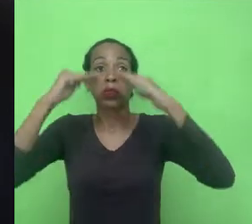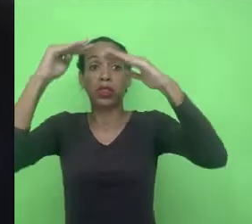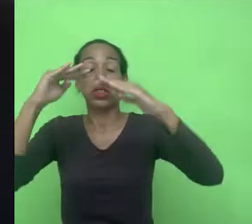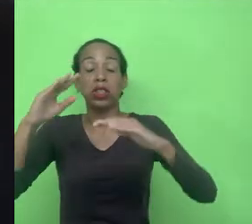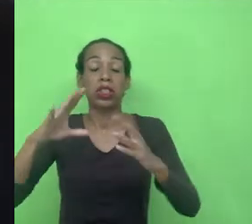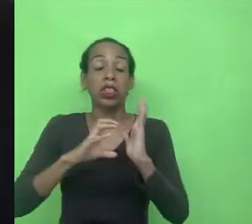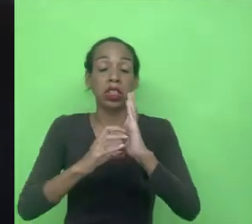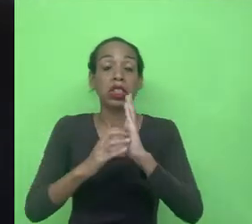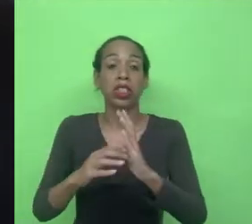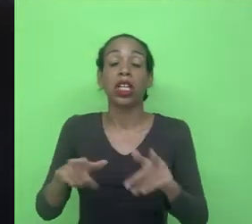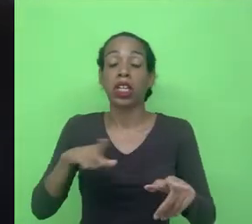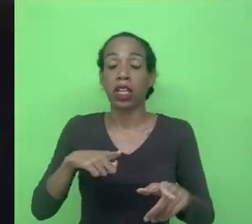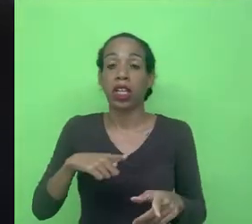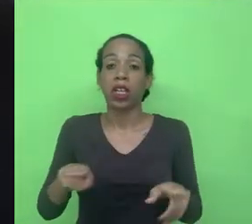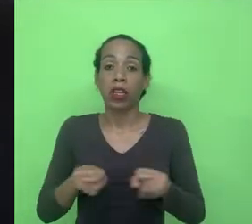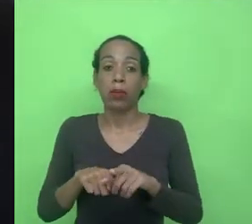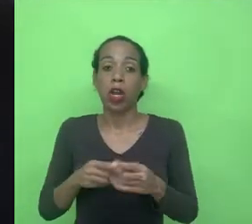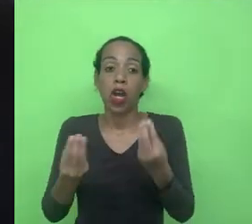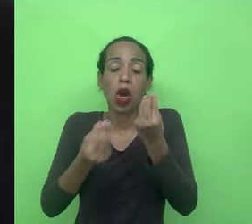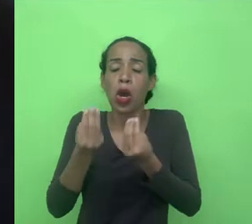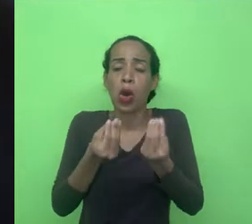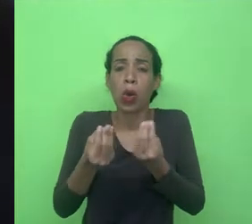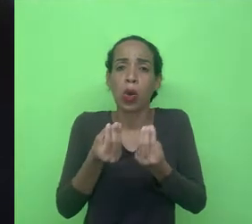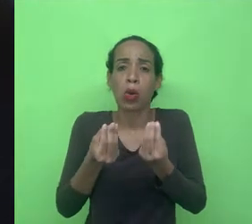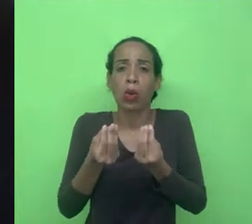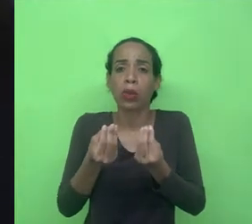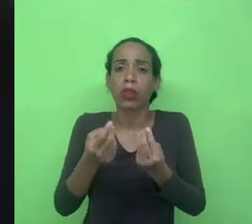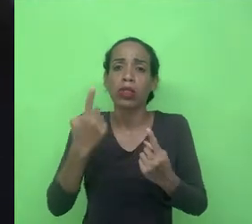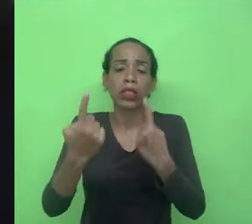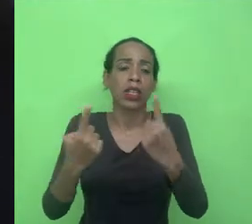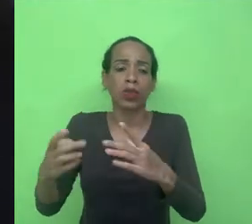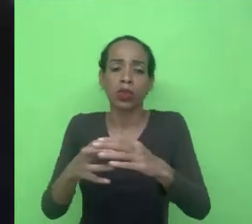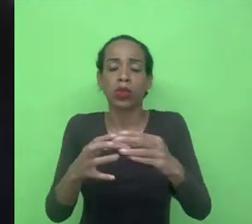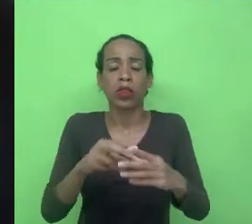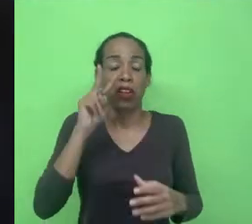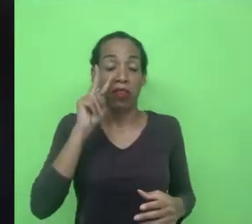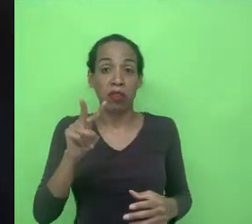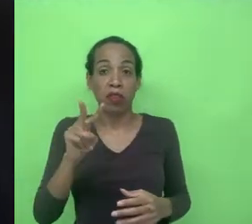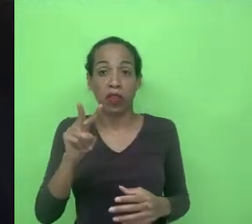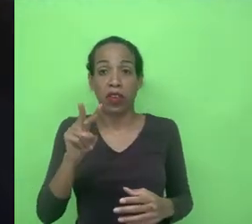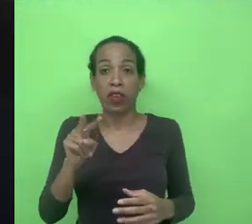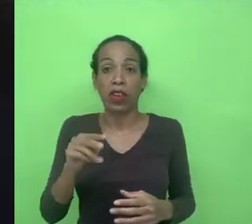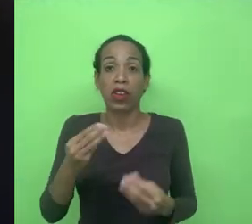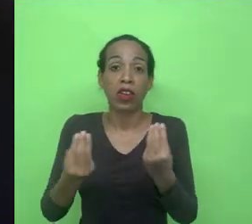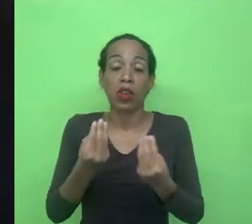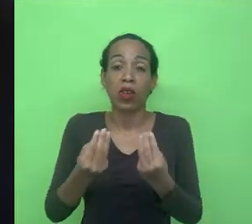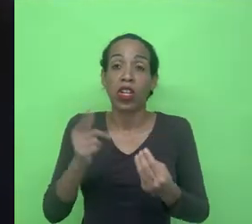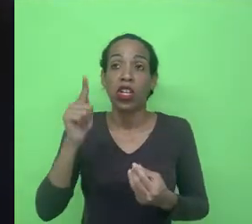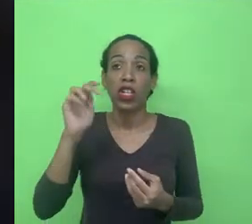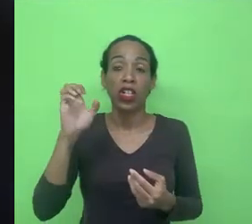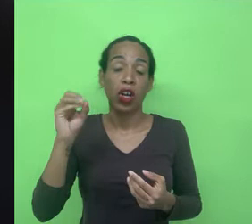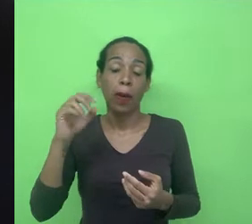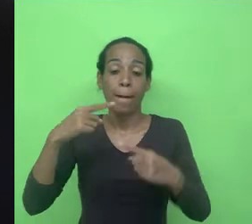até a forma que determinadas populações vão enxergar determinados fatores geopolíticos e